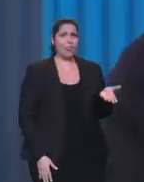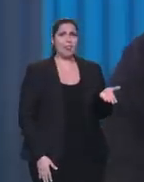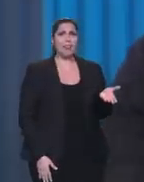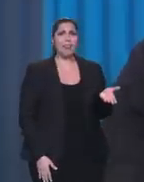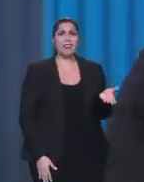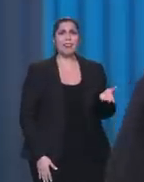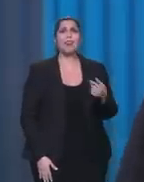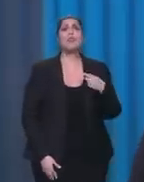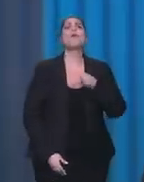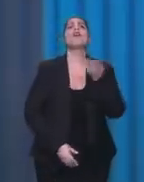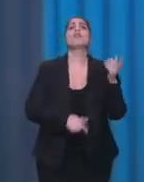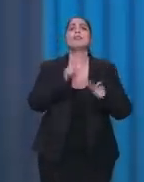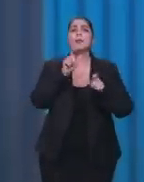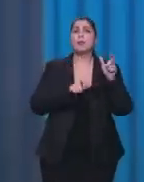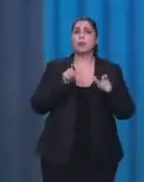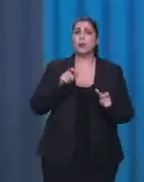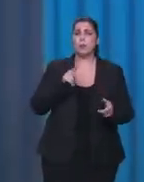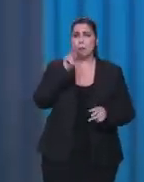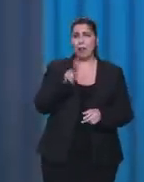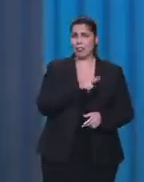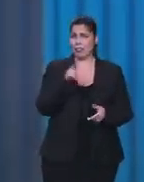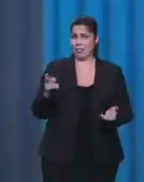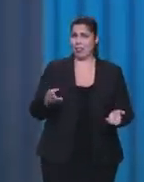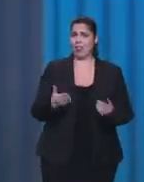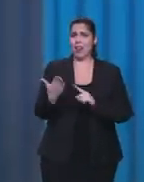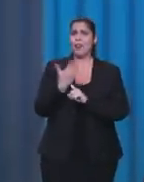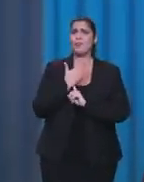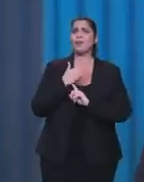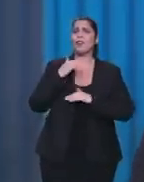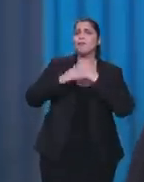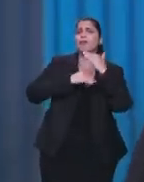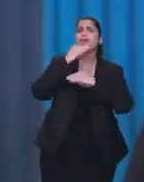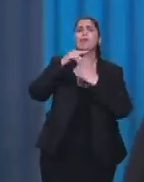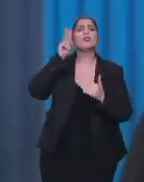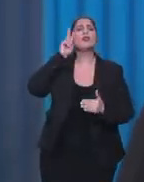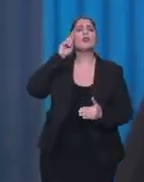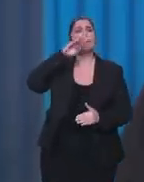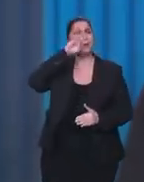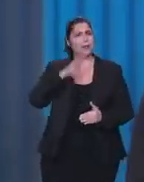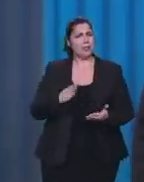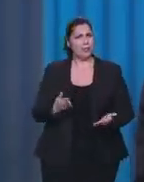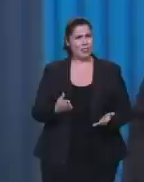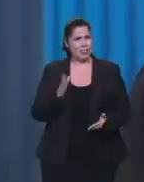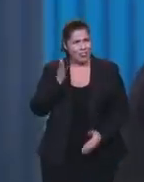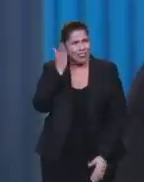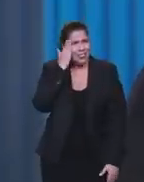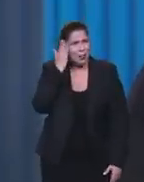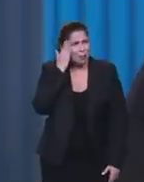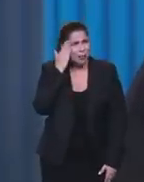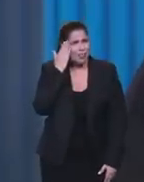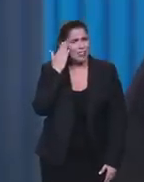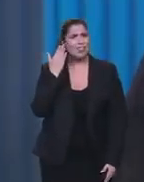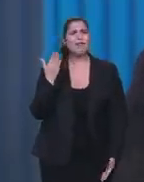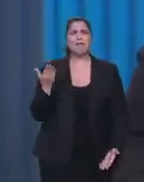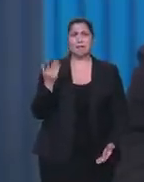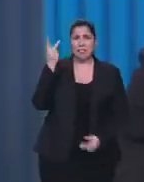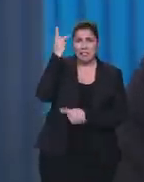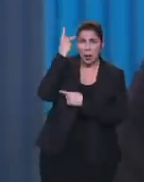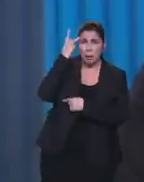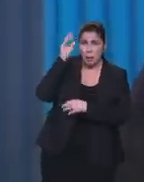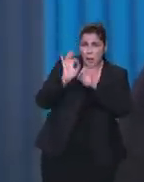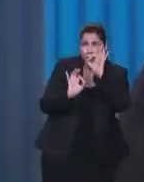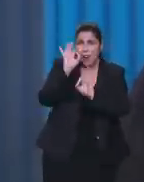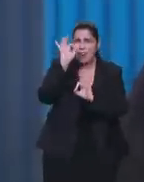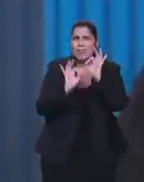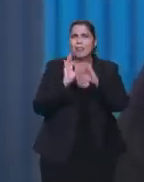ergueram, que ajudaram a construir a história do Brasil? A senhora sabe que São Paulo foi erguida por padre José de Anchieta? A senhora sabe